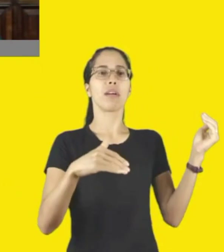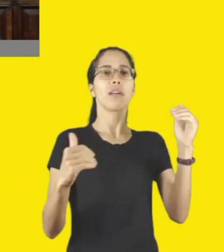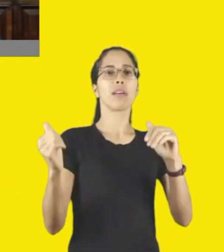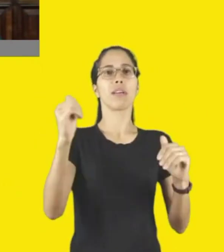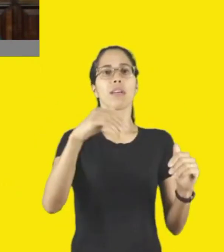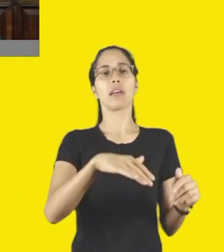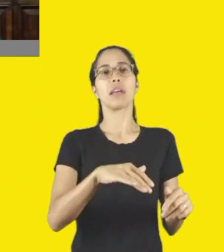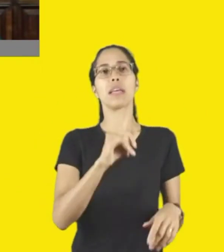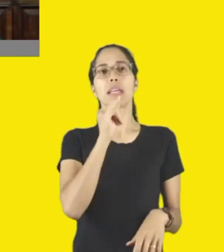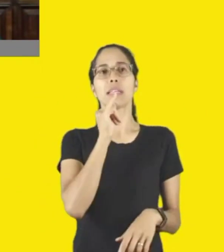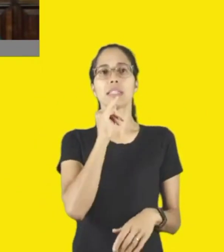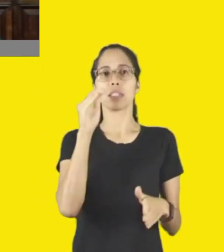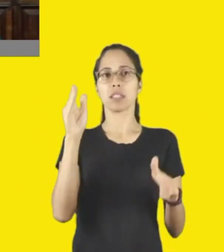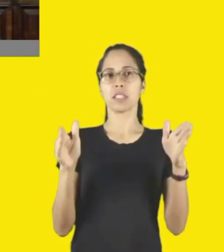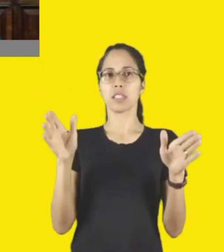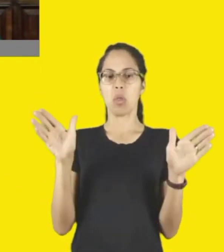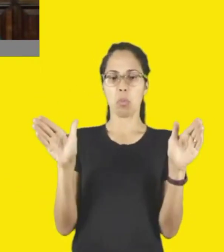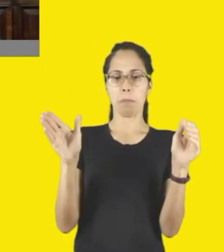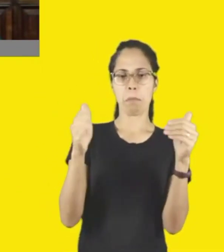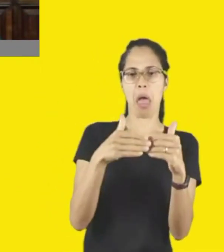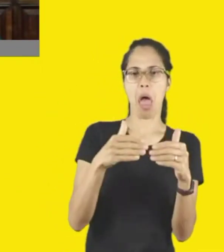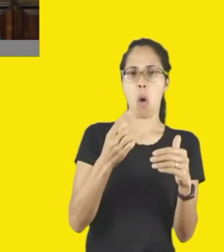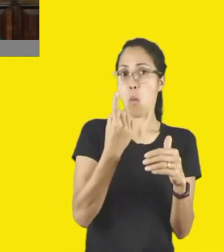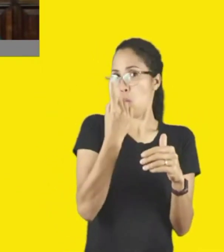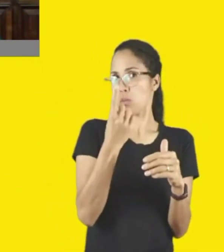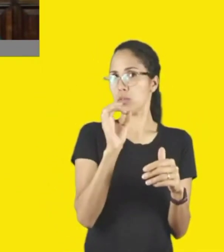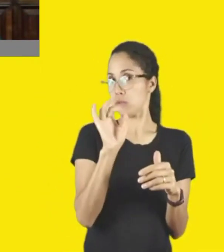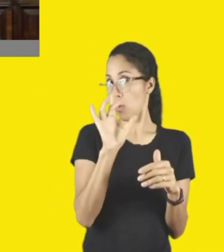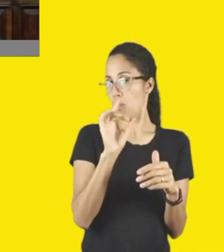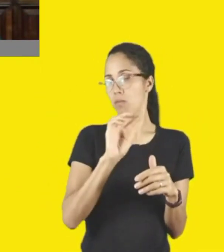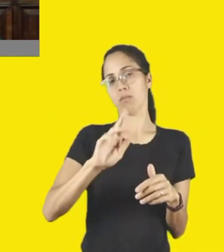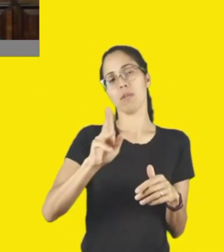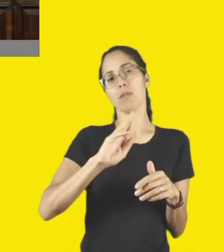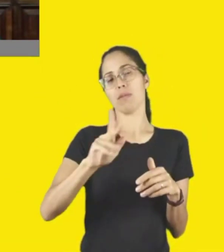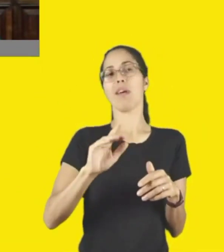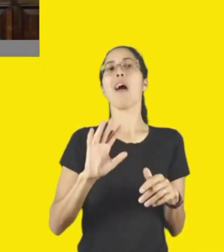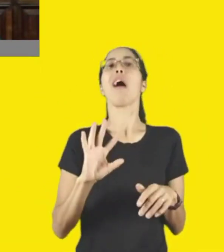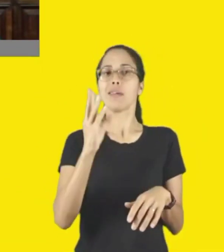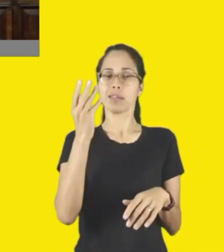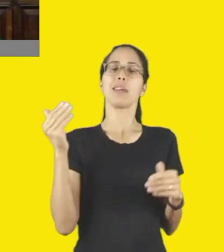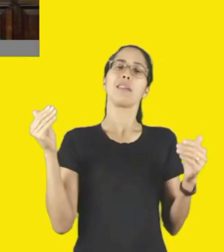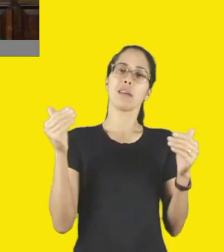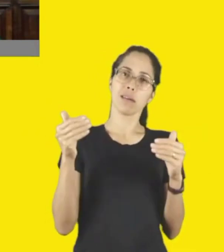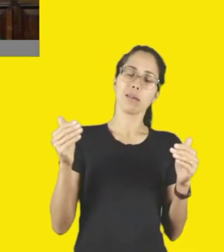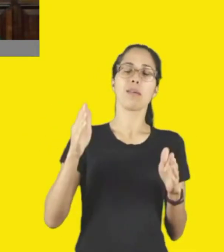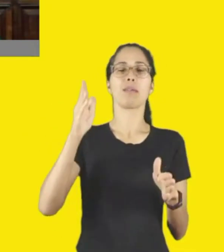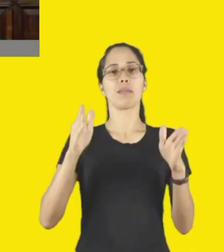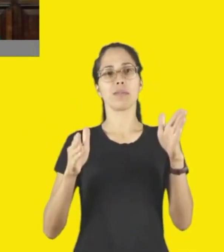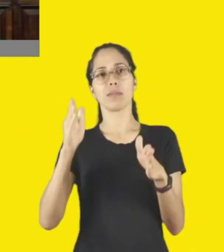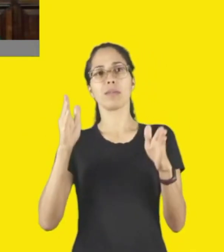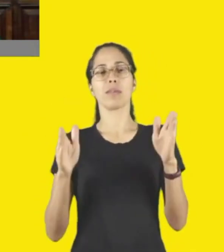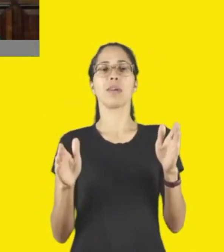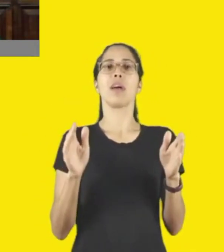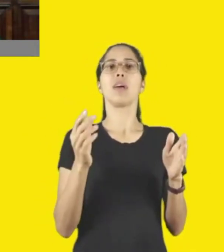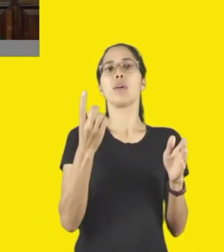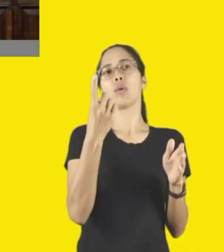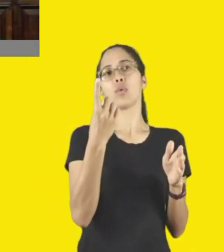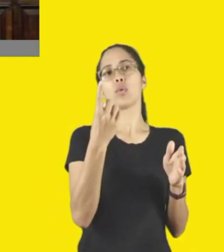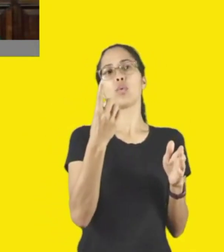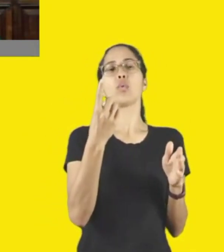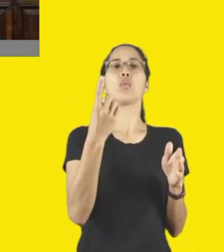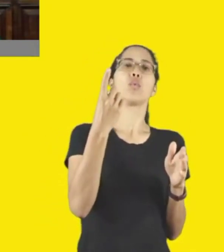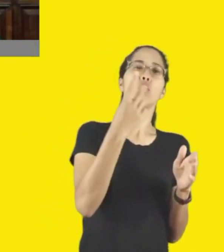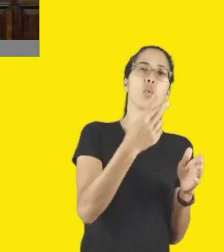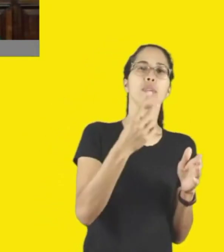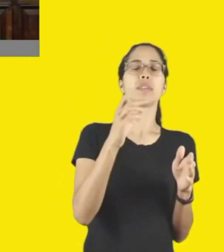não é um evento fechado e único aqui, ele acontece, sim, agora, nesse modelo que leva durante dois dias, aos sábados e